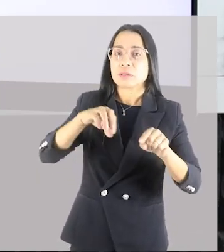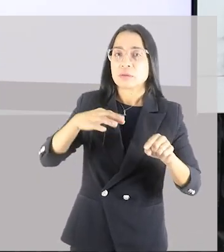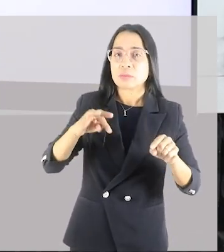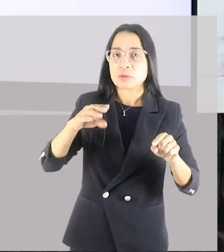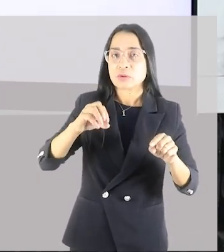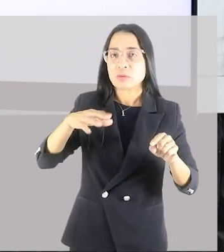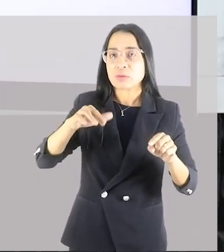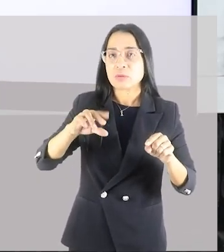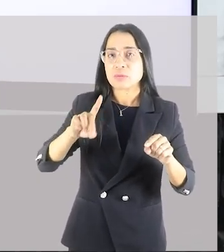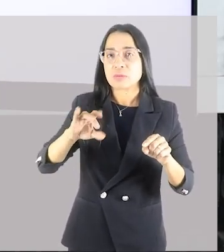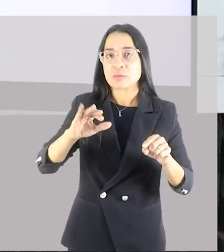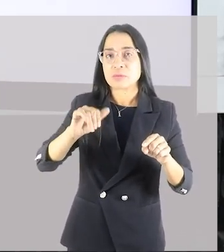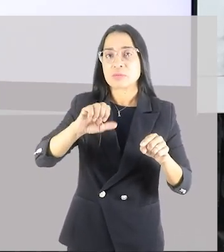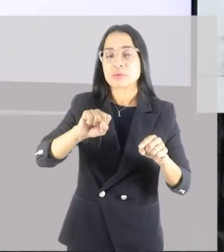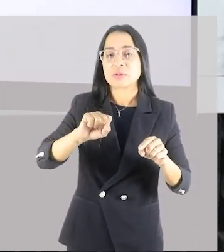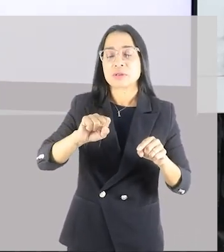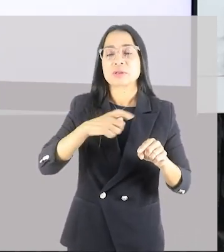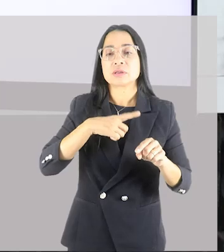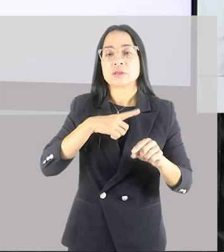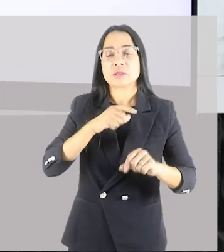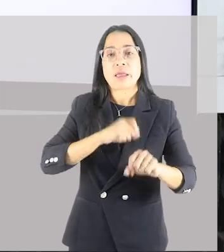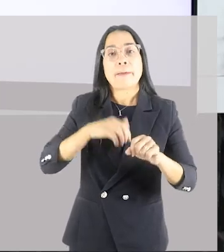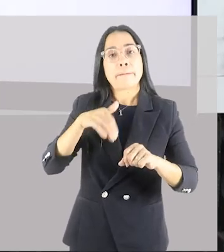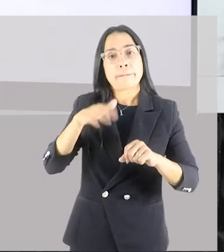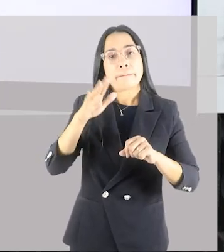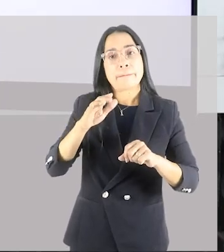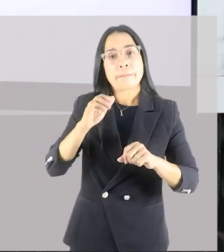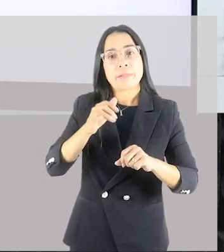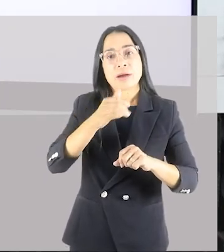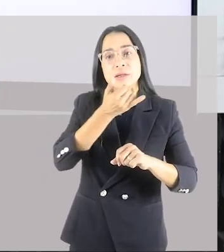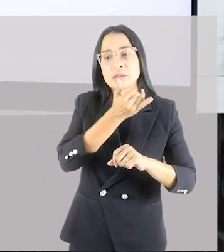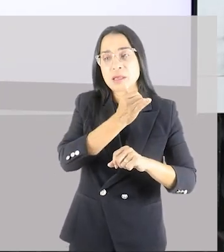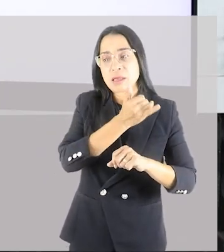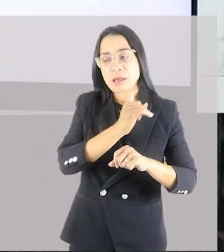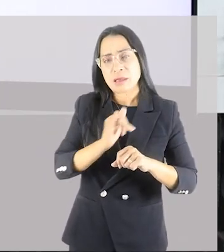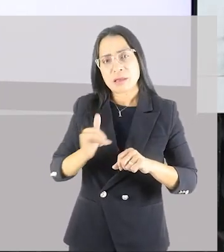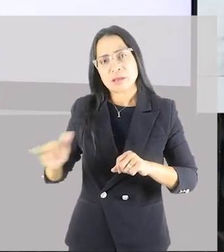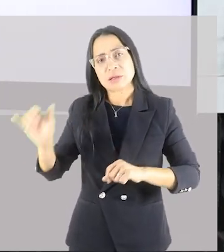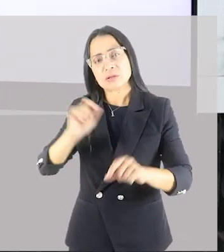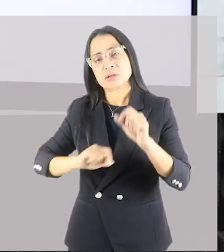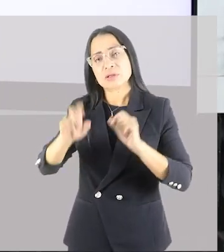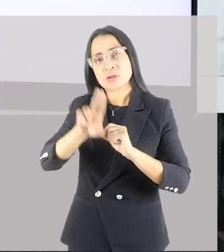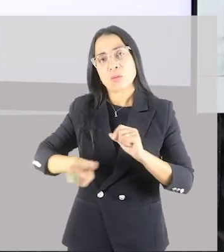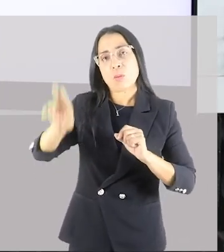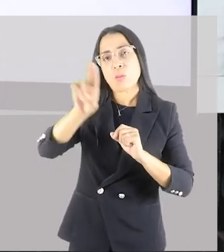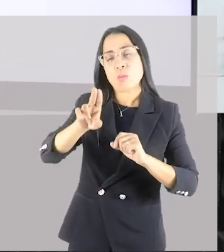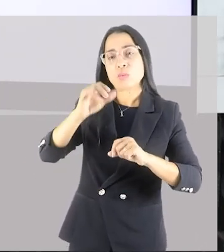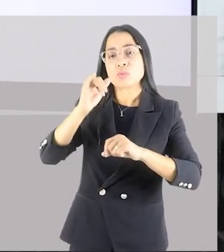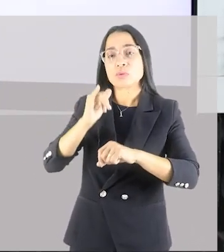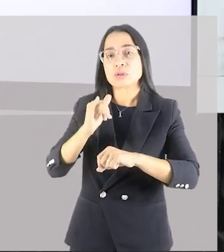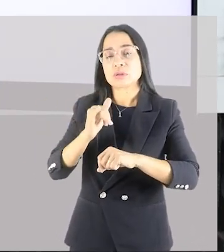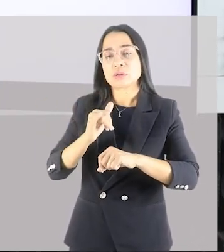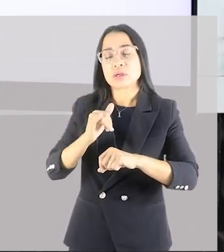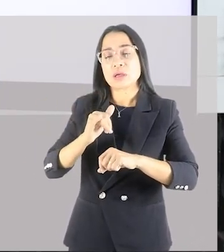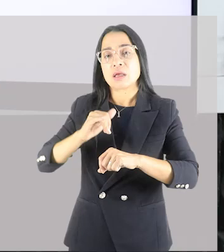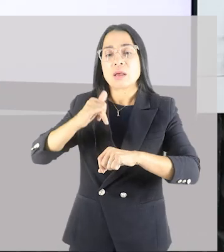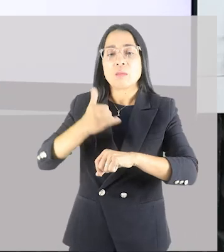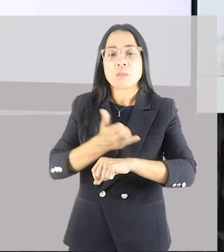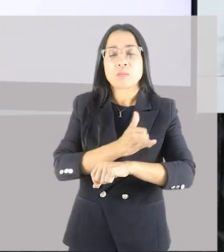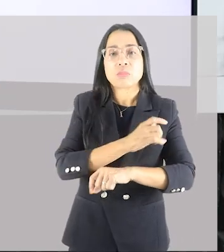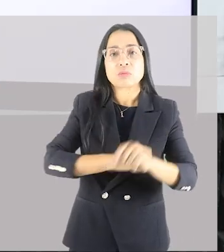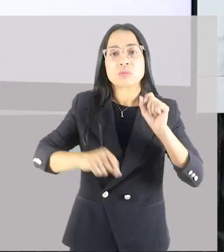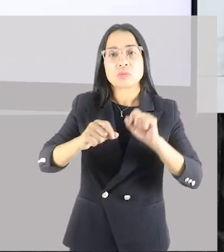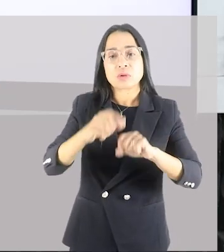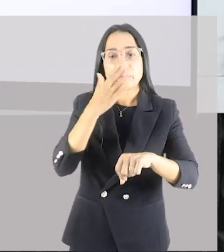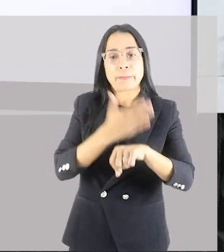possa gerar mais energia com a utilização de gordura. Então, o treinamento precisa ser específico e